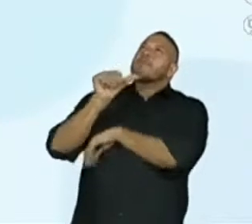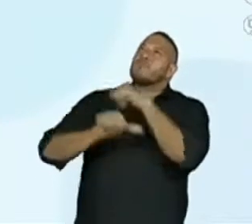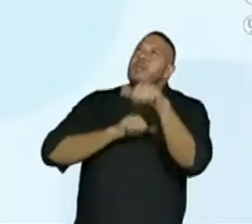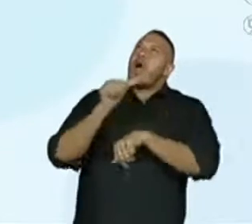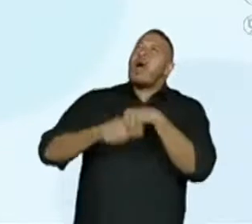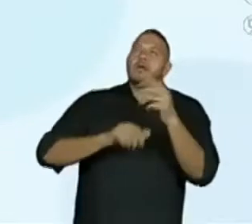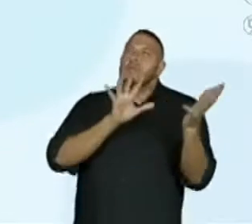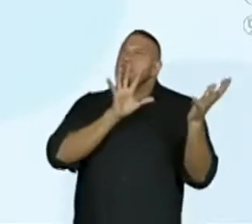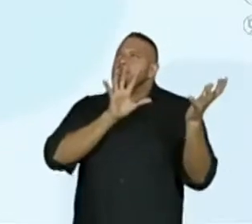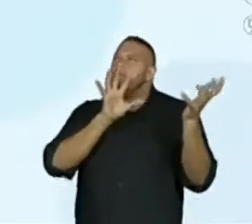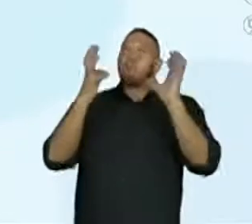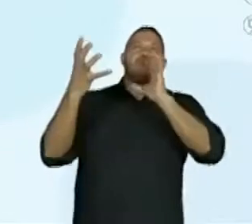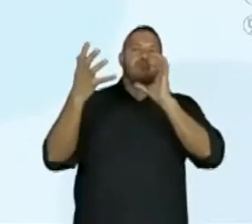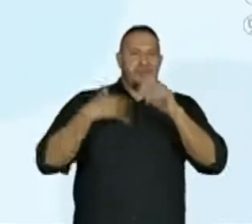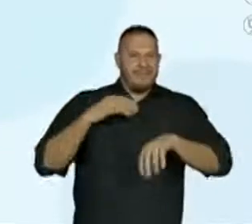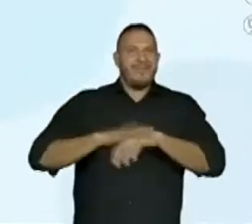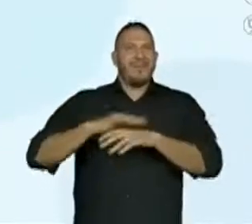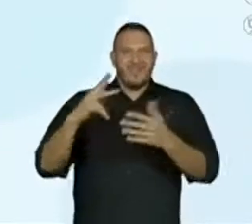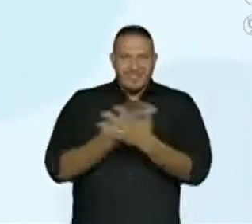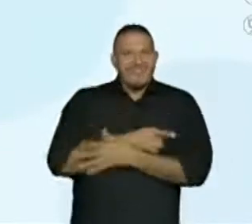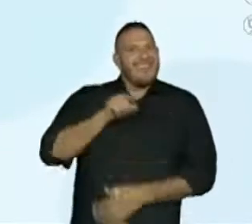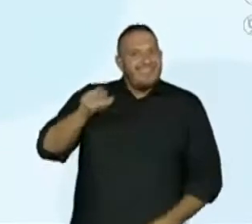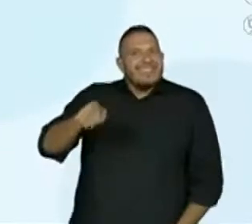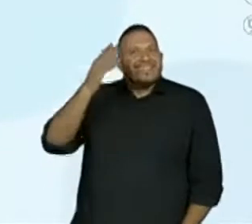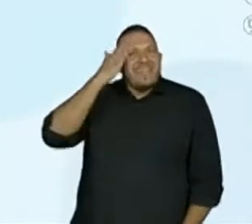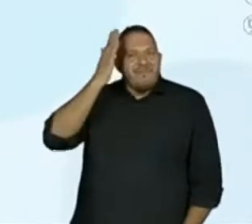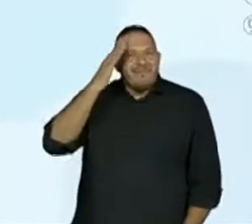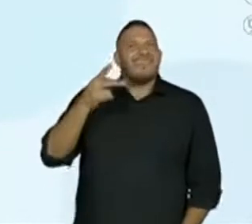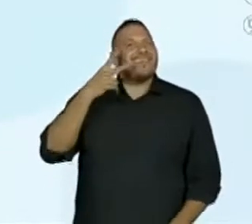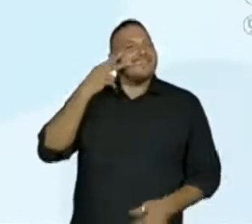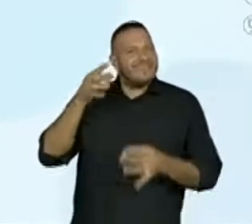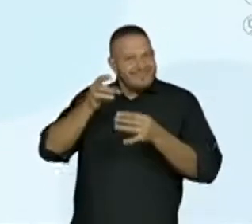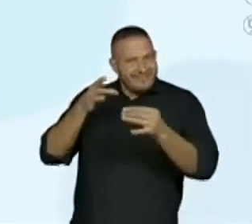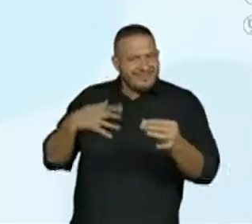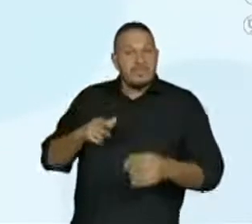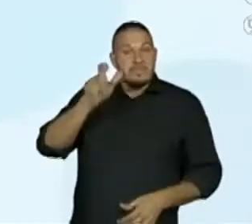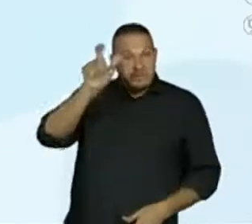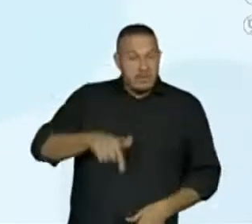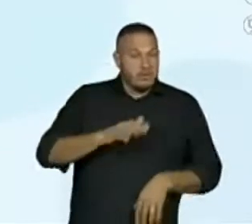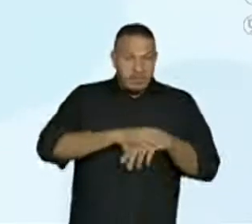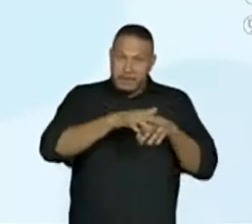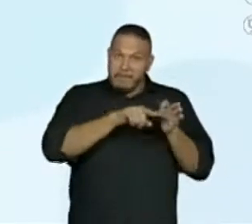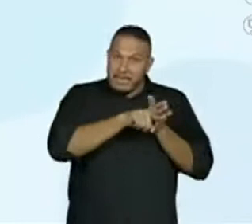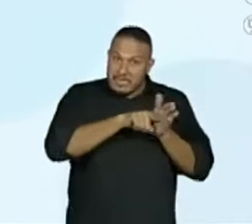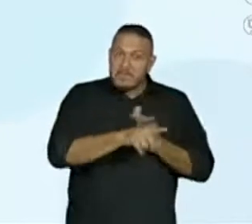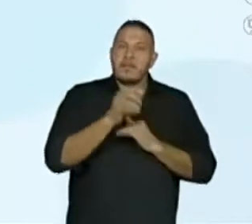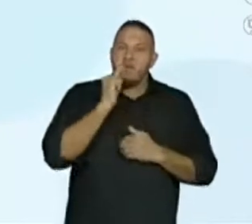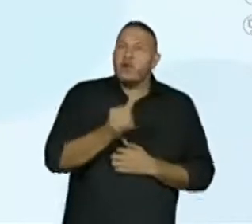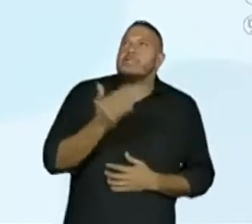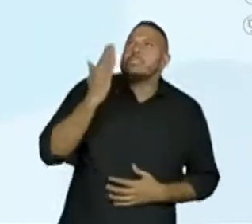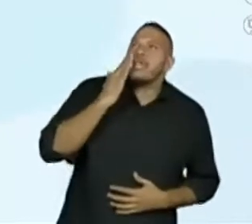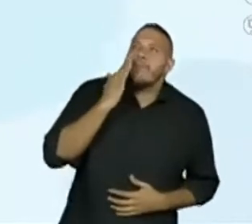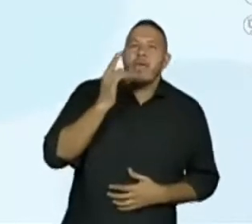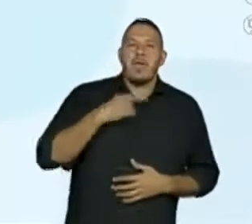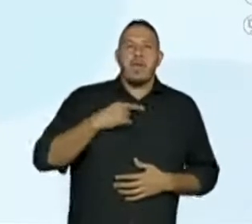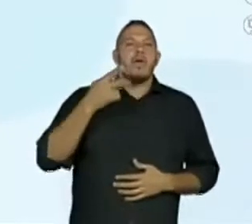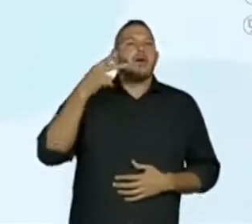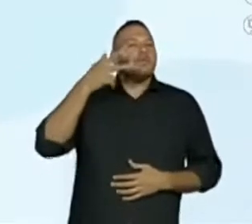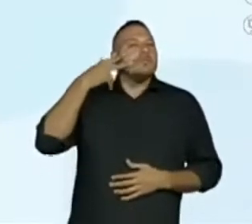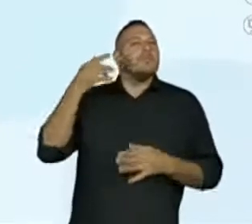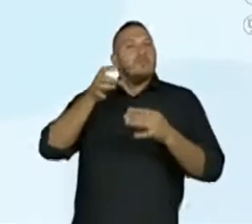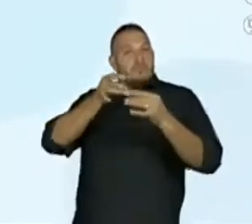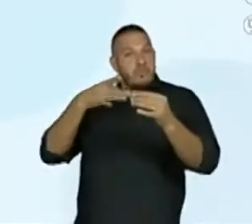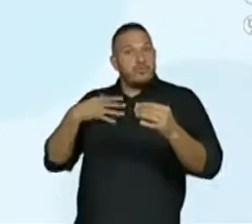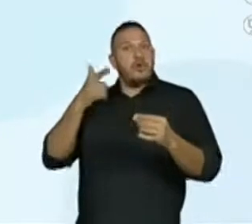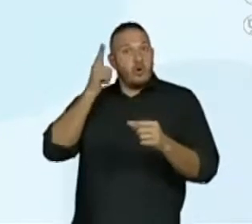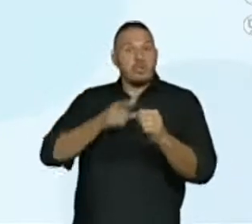estava por vir. o astrônomo explica que ao saberem do inverno os indígenas poderiam